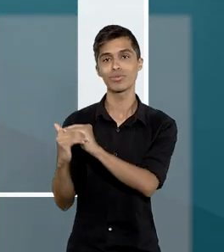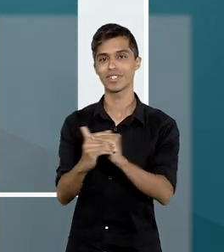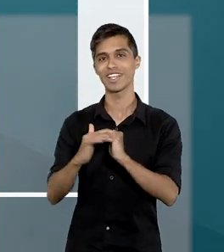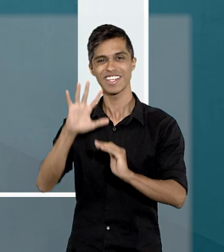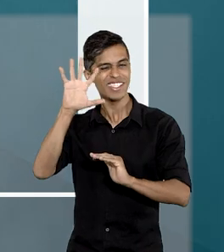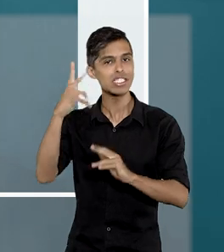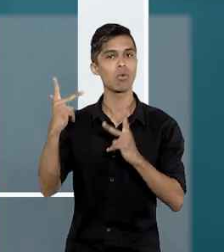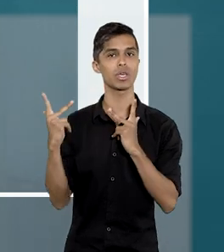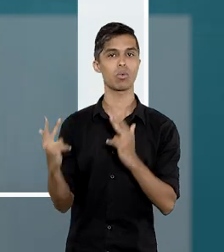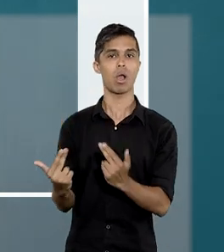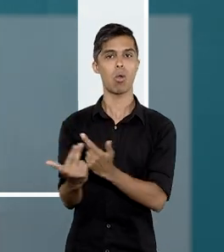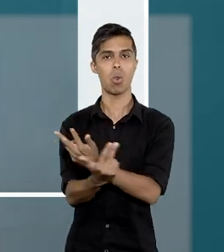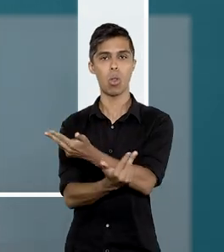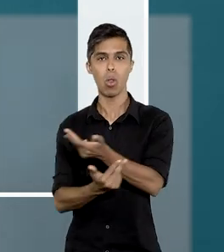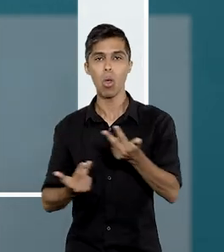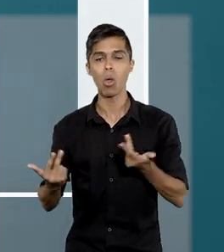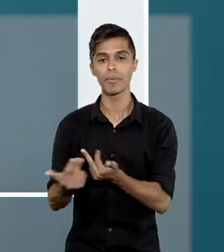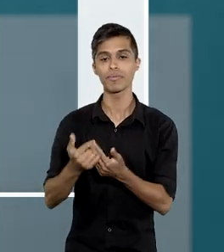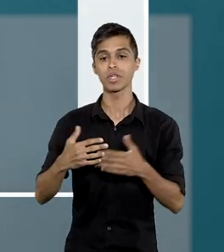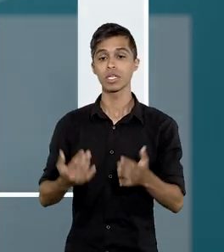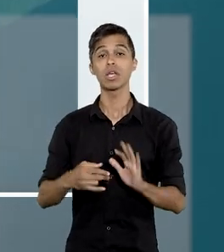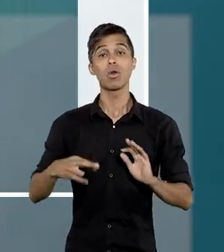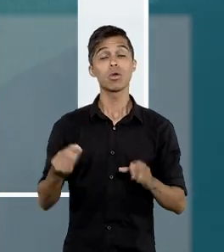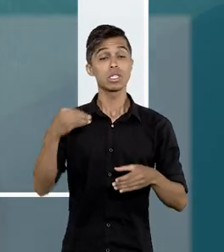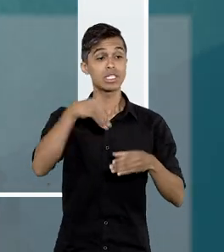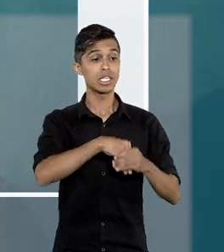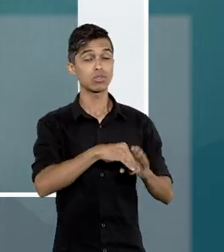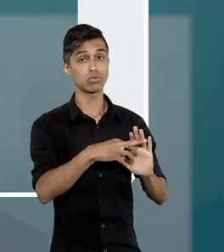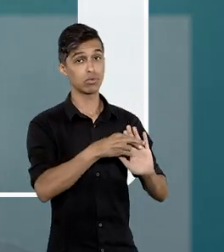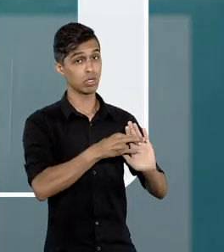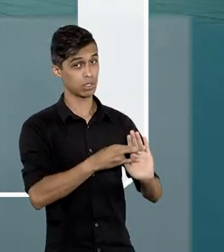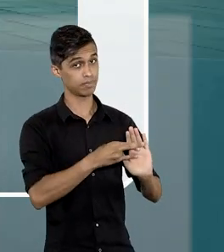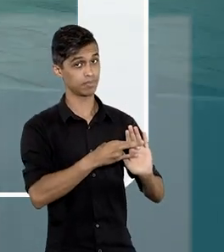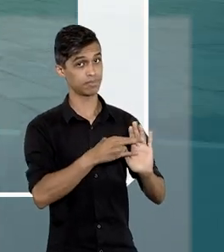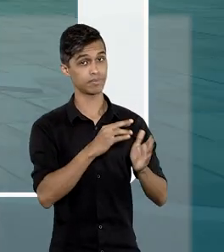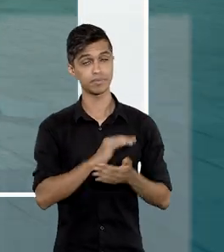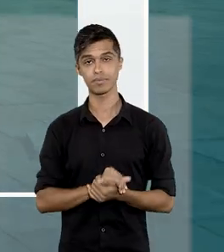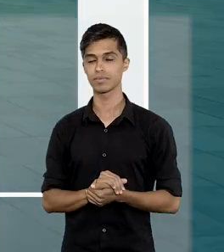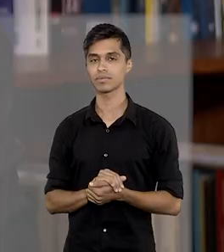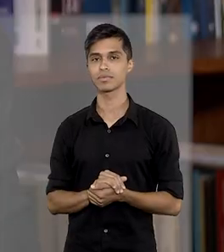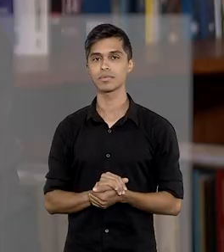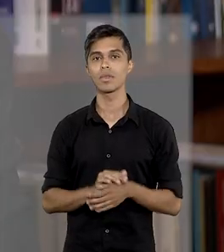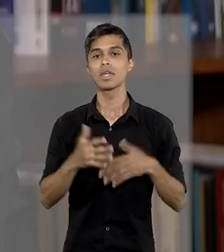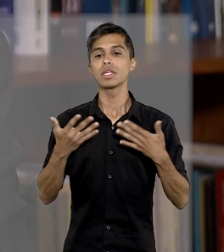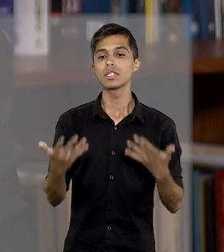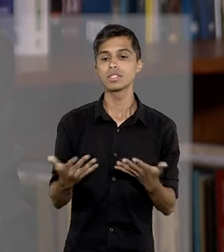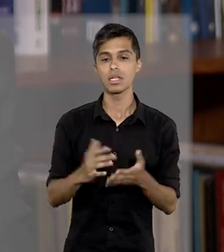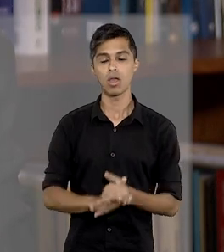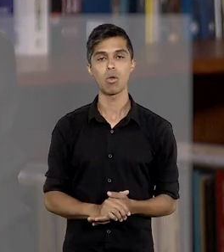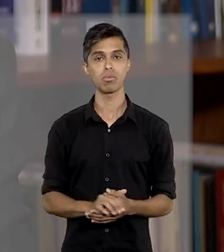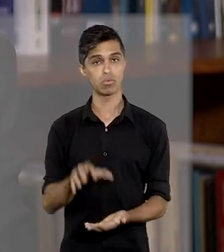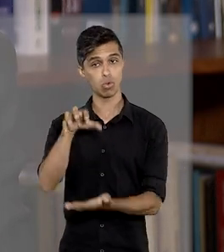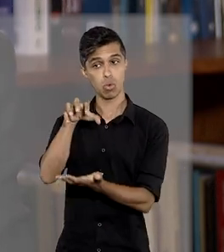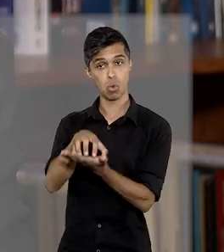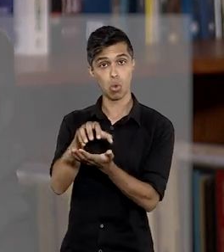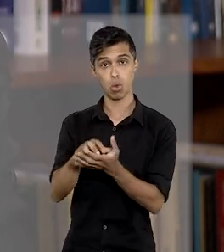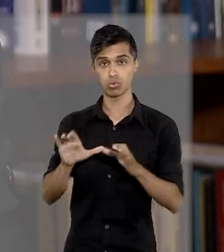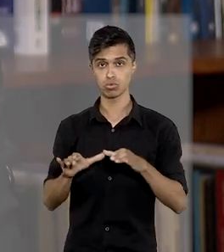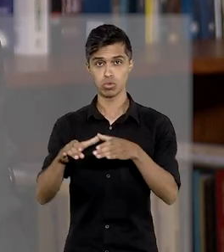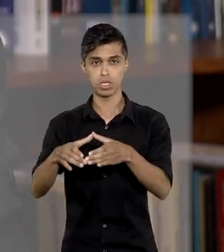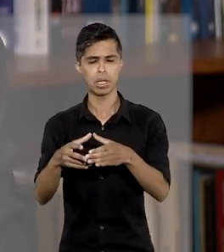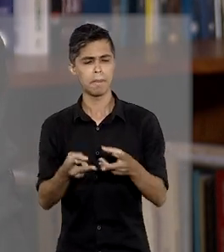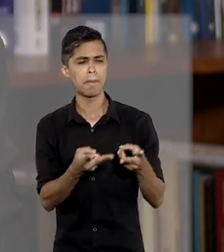da jurisprudência na corte, indicado no regimento interno do tribunal. Esse órgão colegiado vai